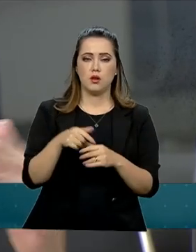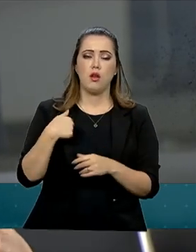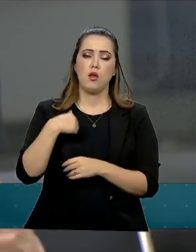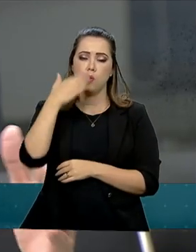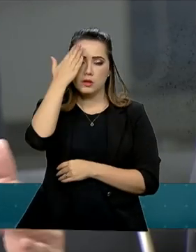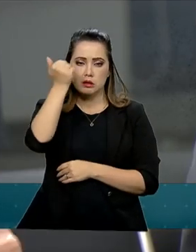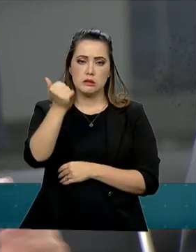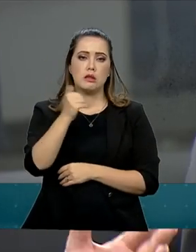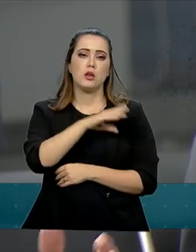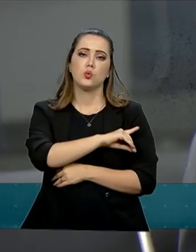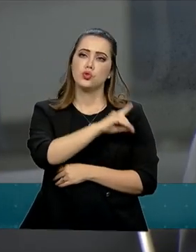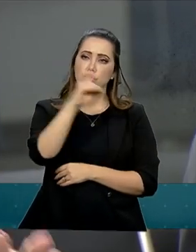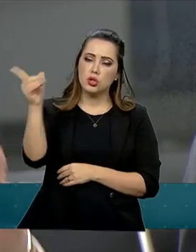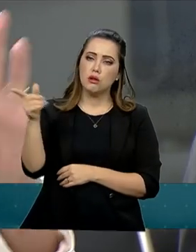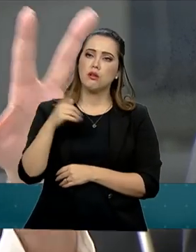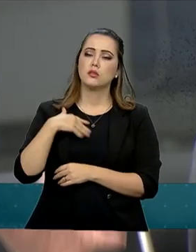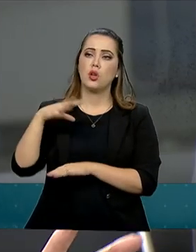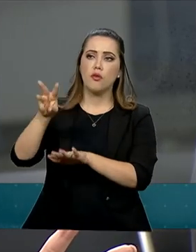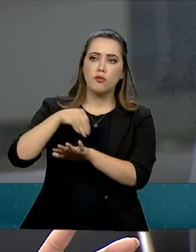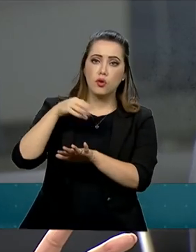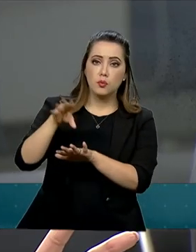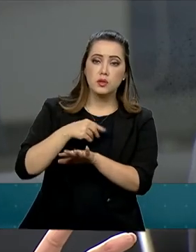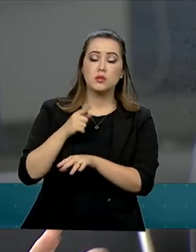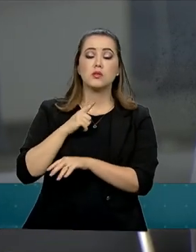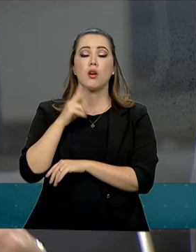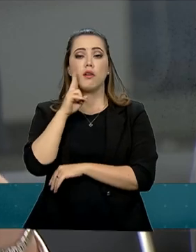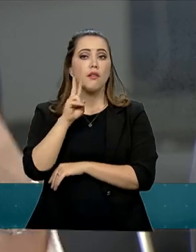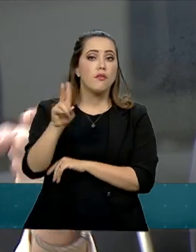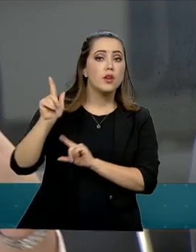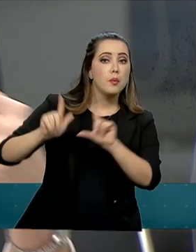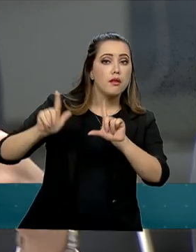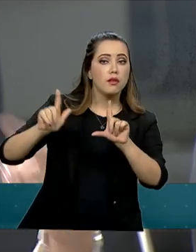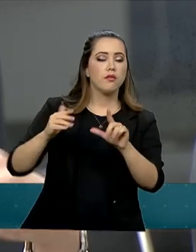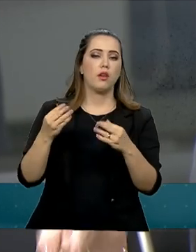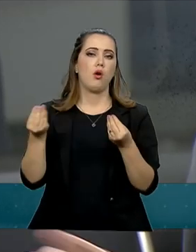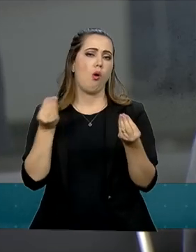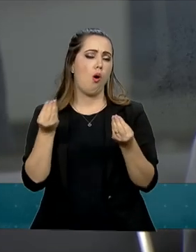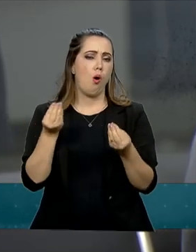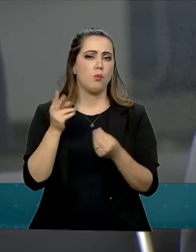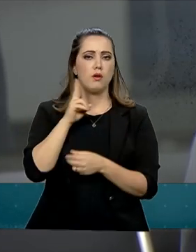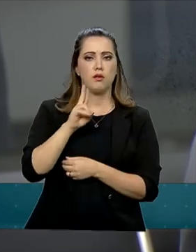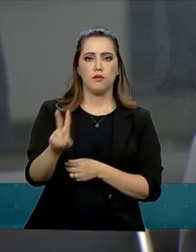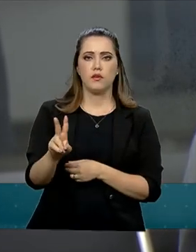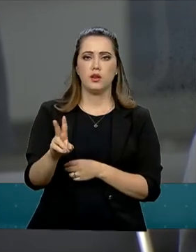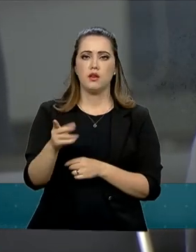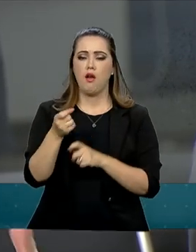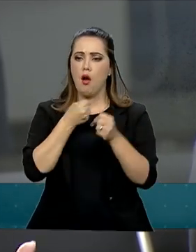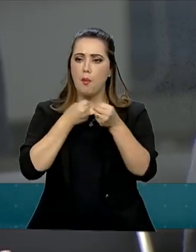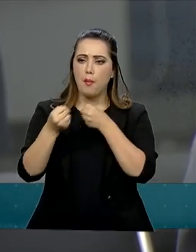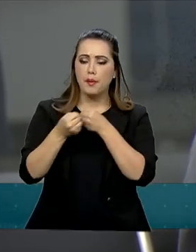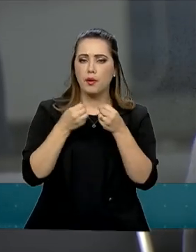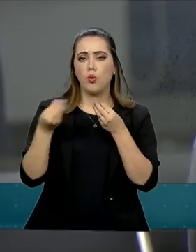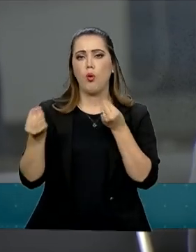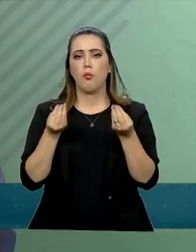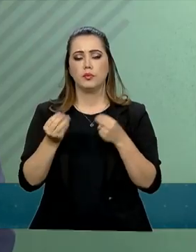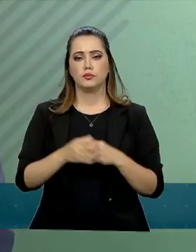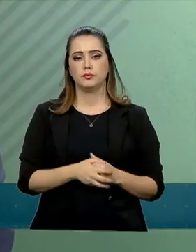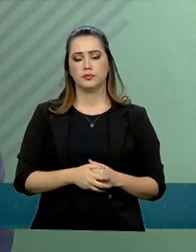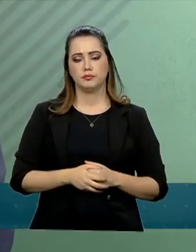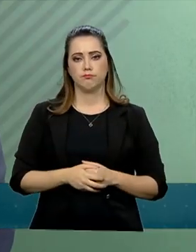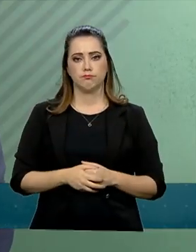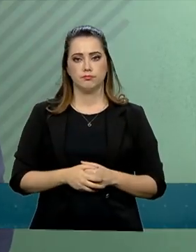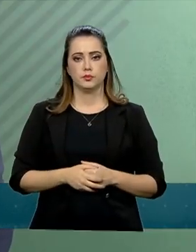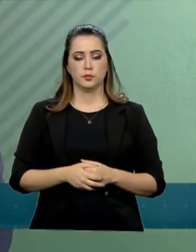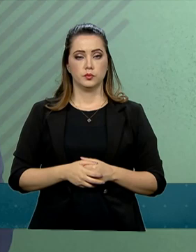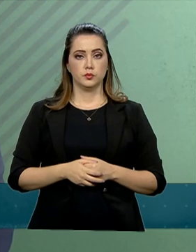todo o dia ele teve informação e tal. Tem uma televisão? Ele está acompanhando os discursos? Como é que é isso? No